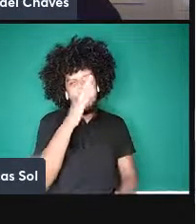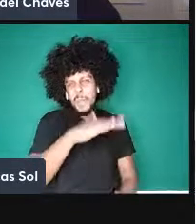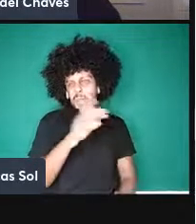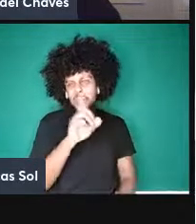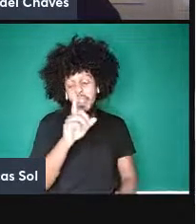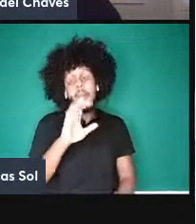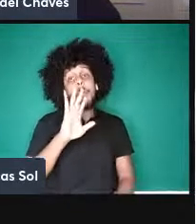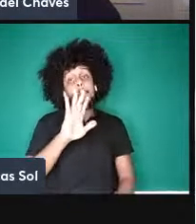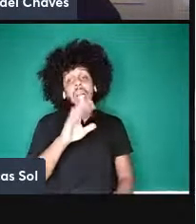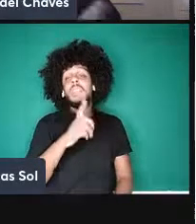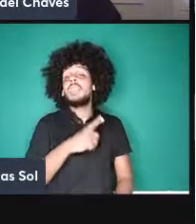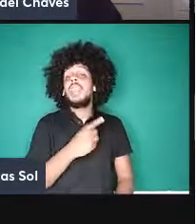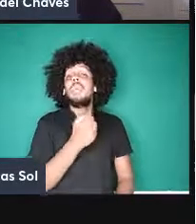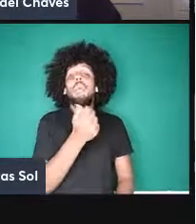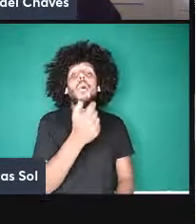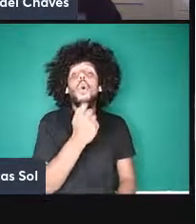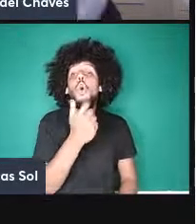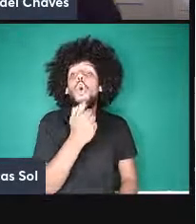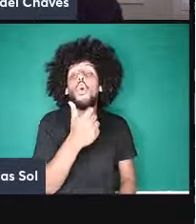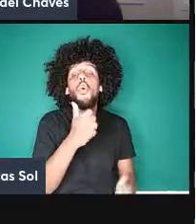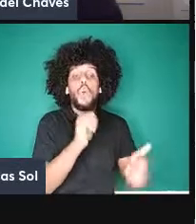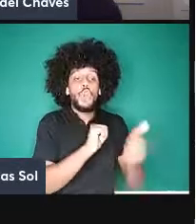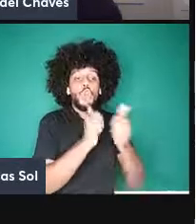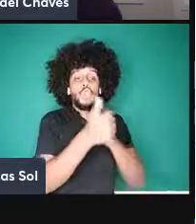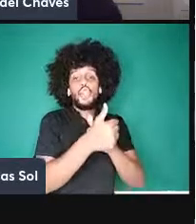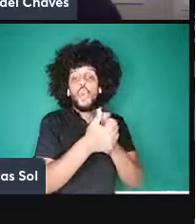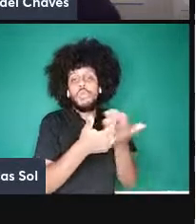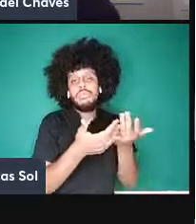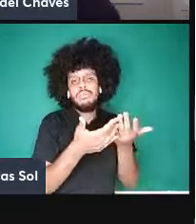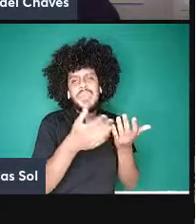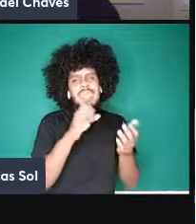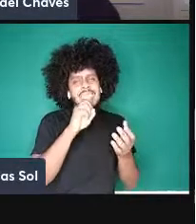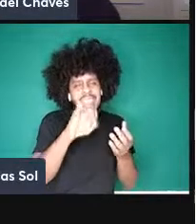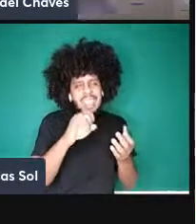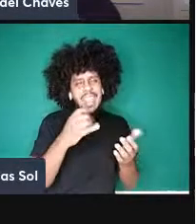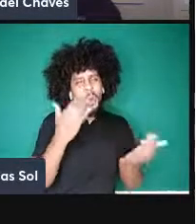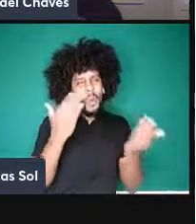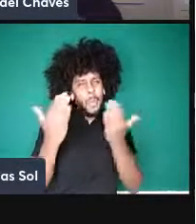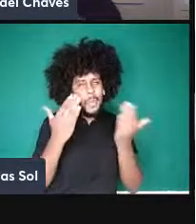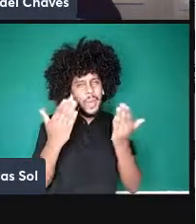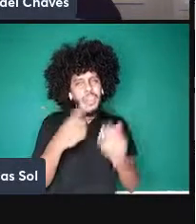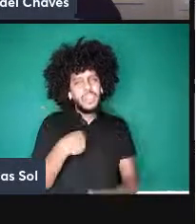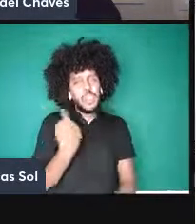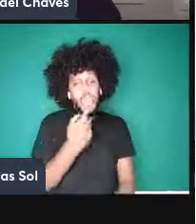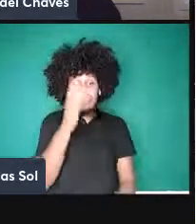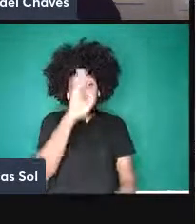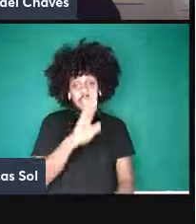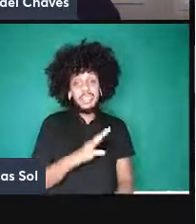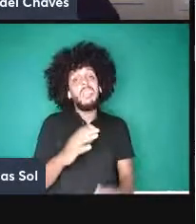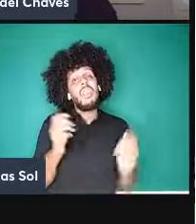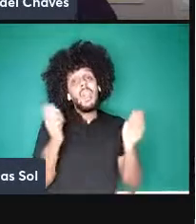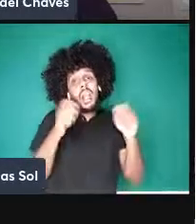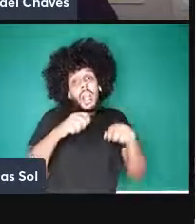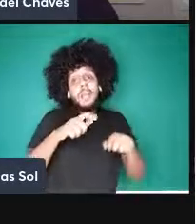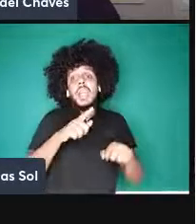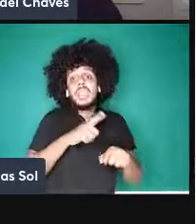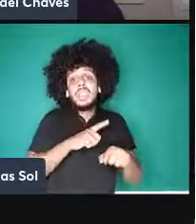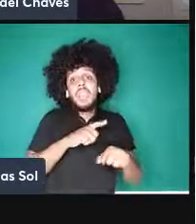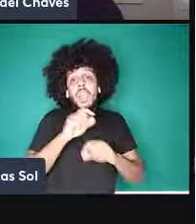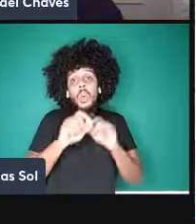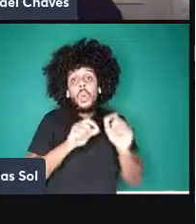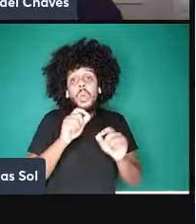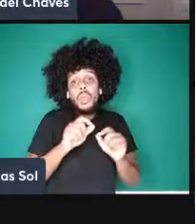de futebol ao invés de ter mais um estádio a gente poderia nós o Brasil a gente poderia ter um satélite quântico aí enfim